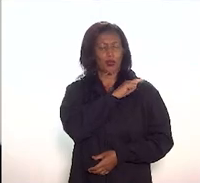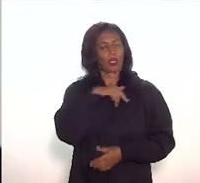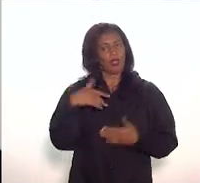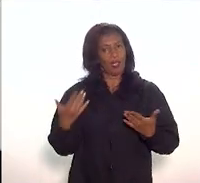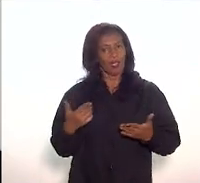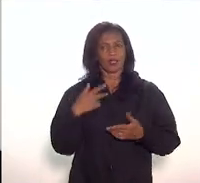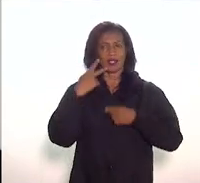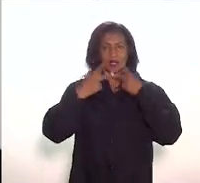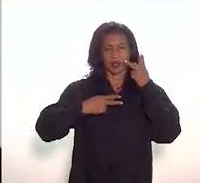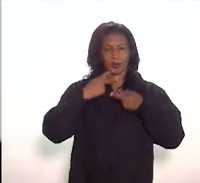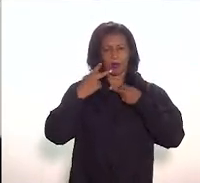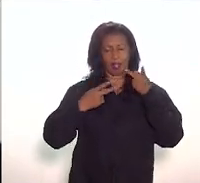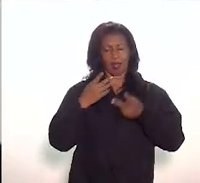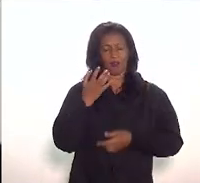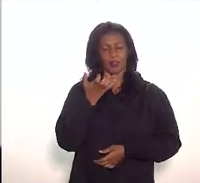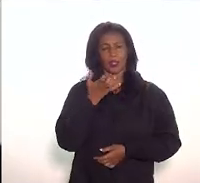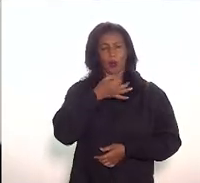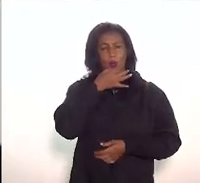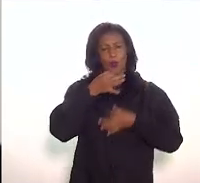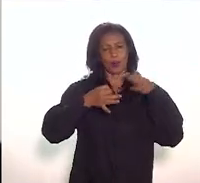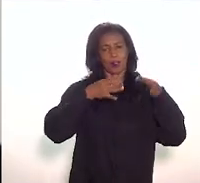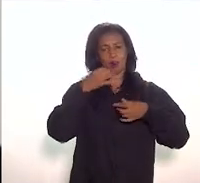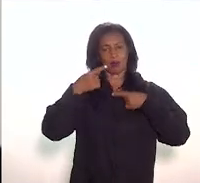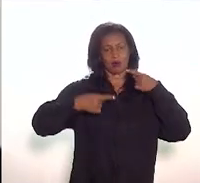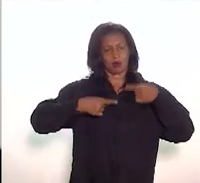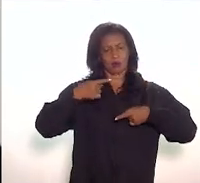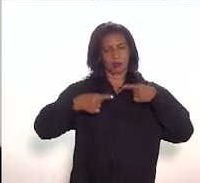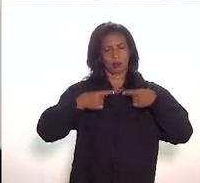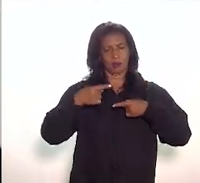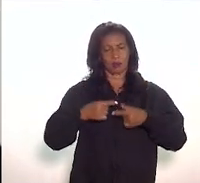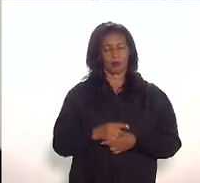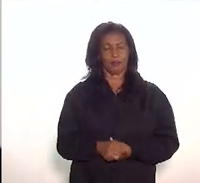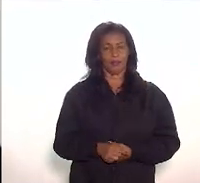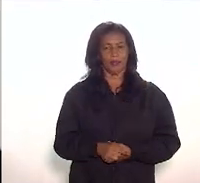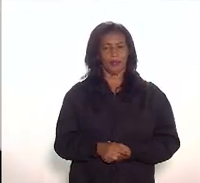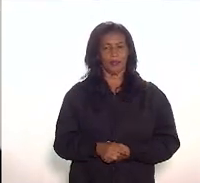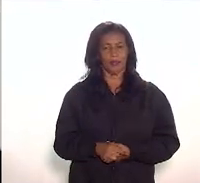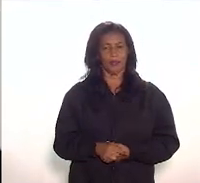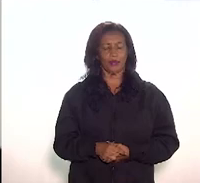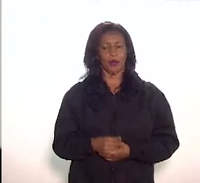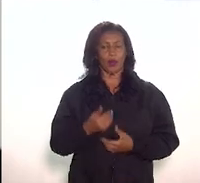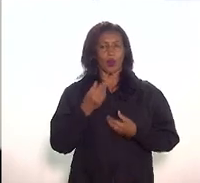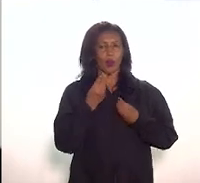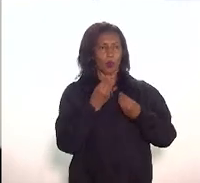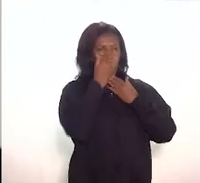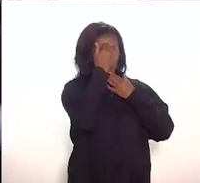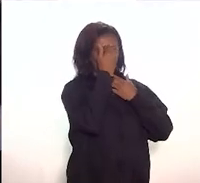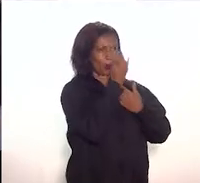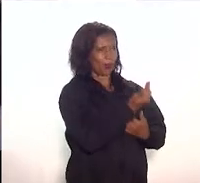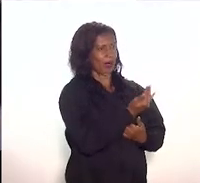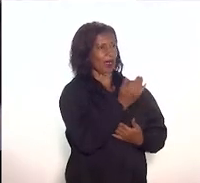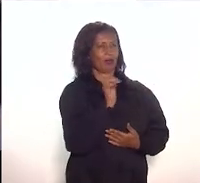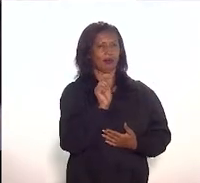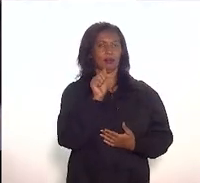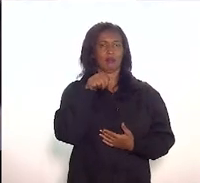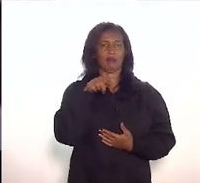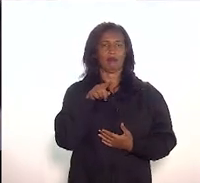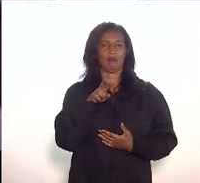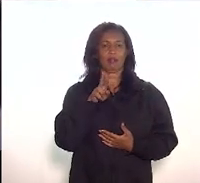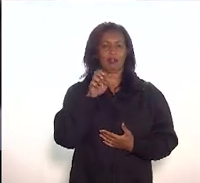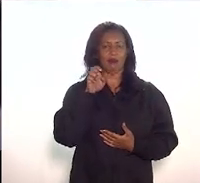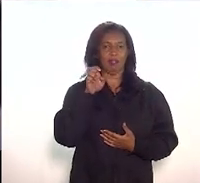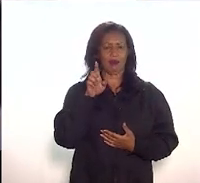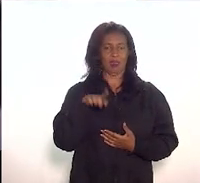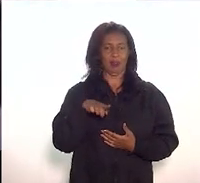aqui e para a discussão, deputado Leomar. Muito obrigado, André. Olha, eu só queria falar